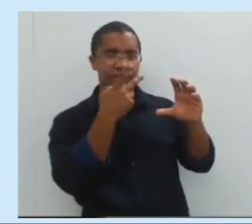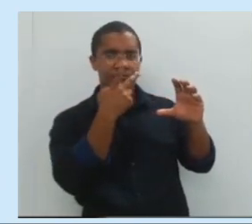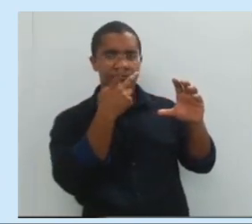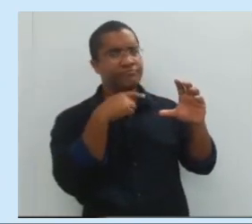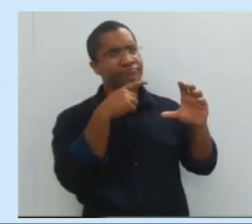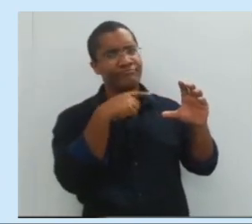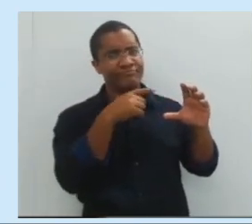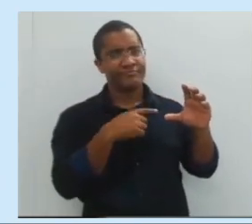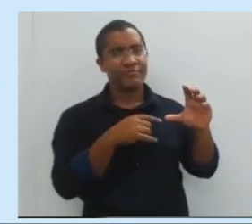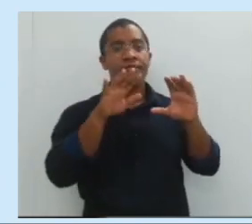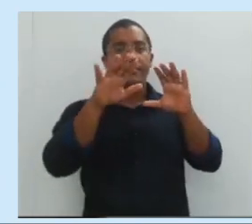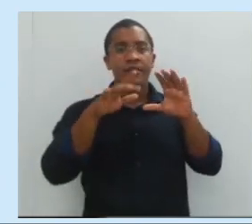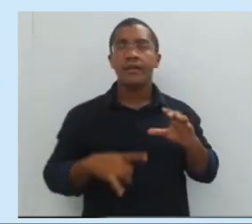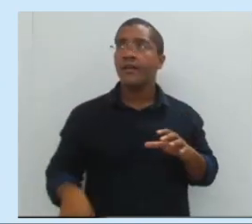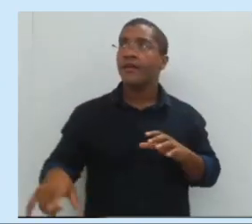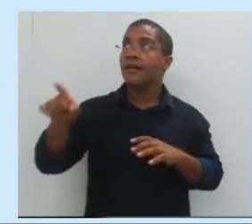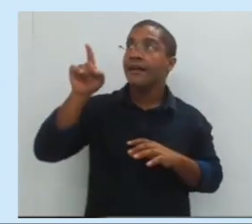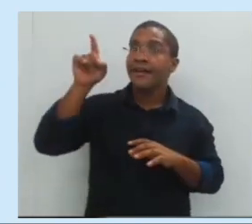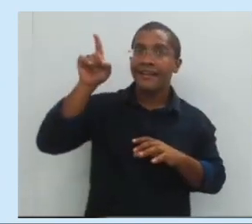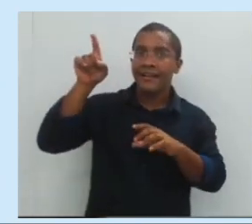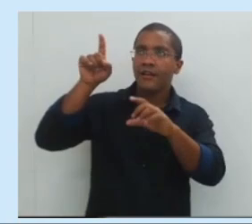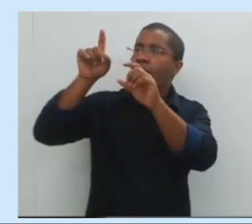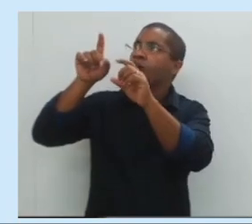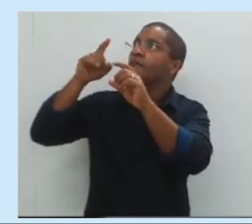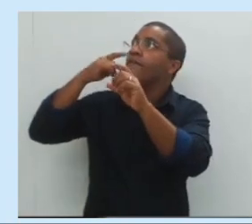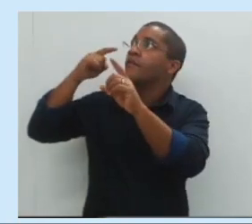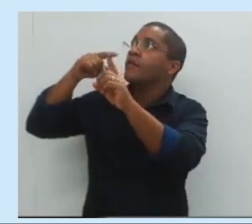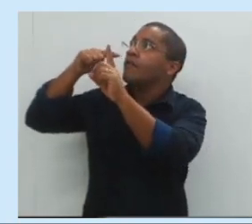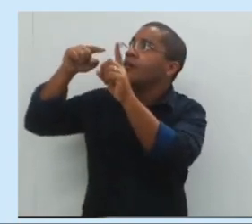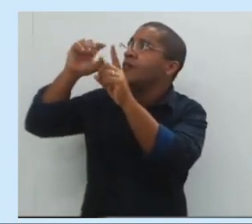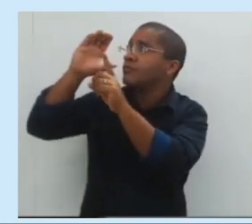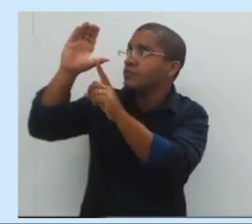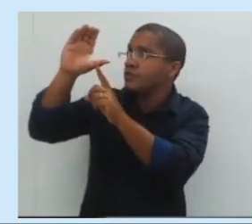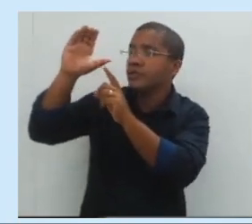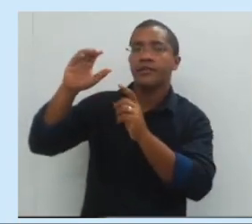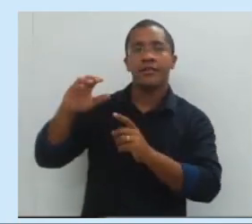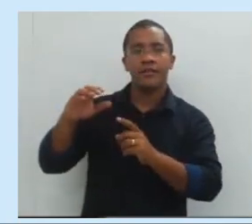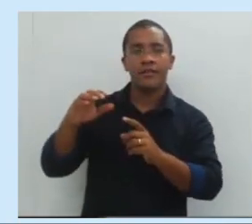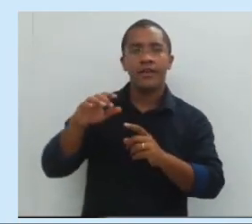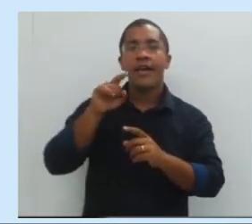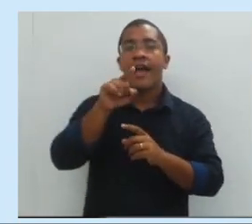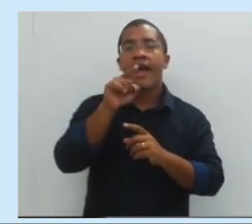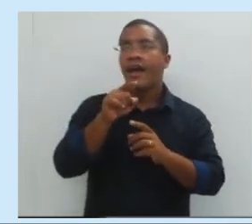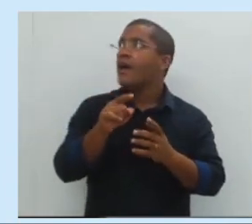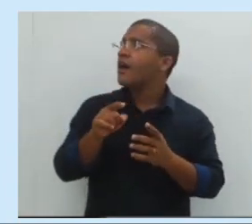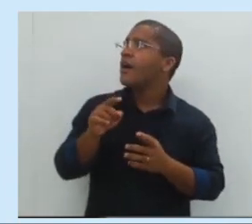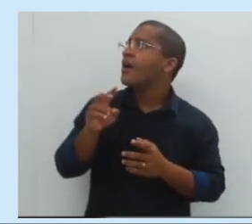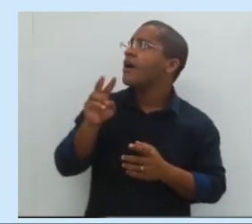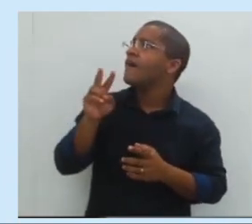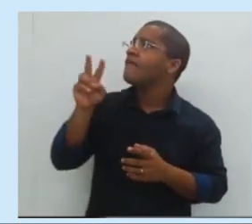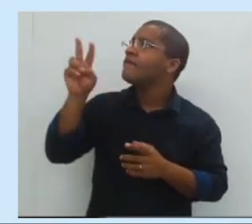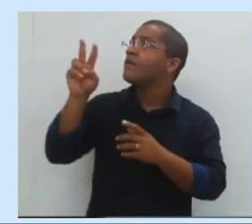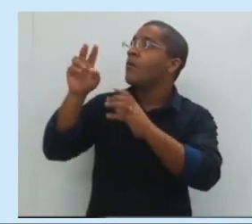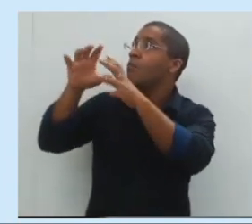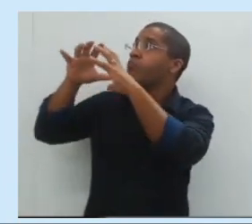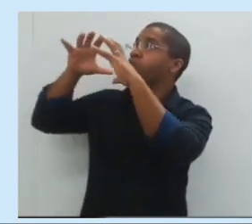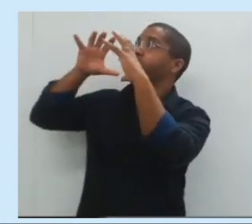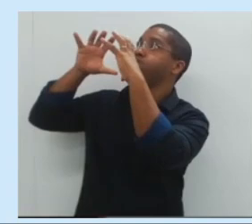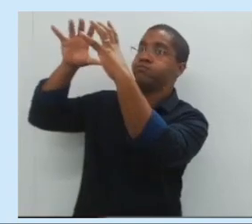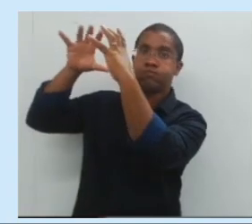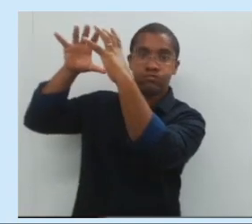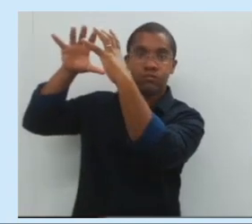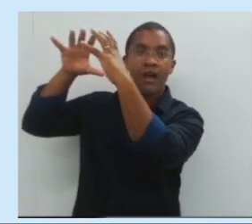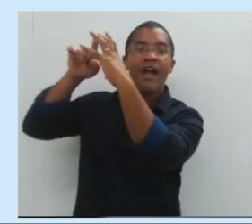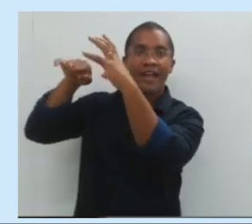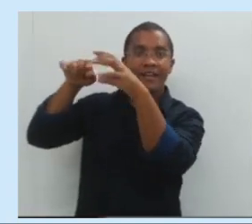A lua crescente, C. Lua cheia, o O, raios todos iluminados,